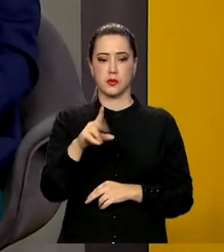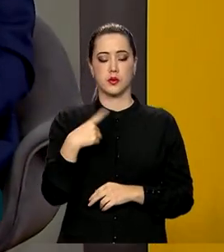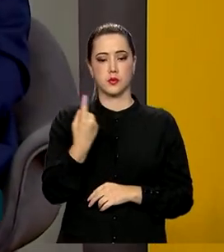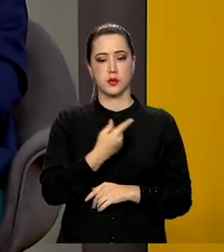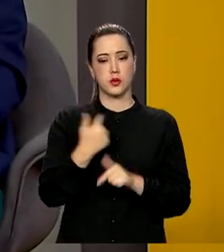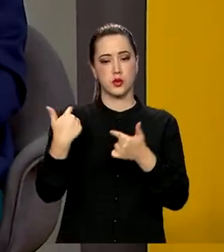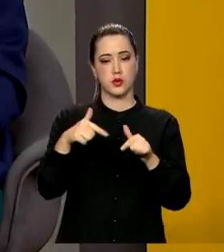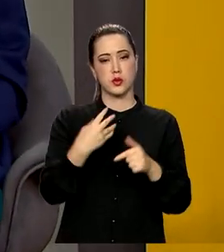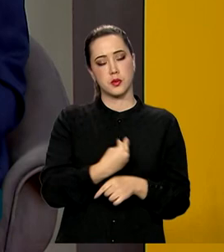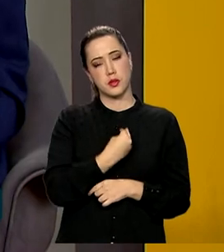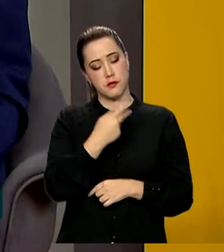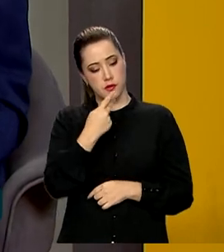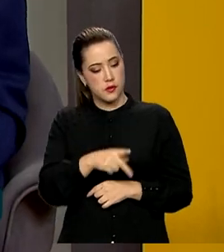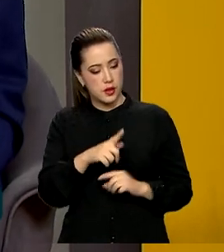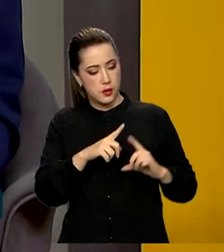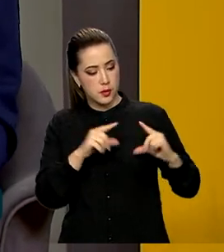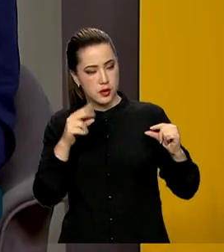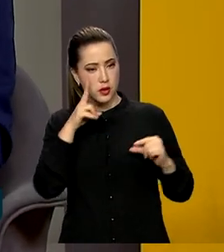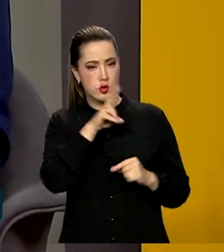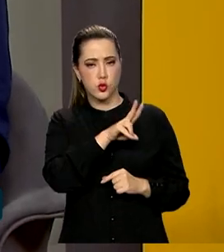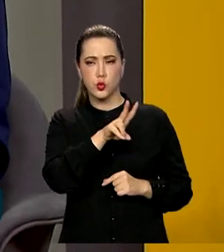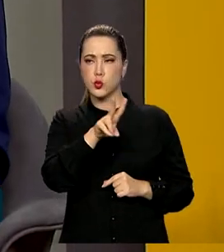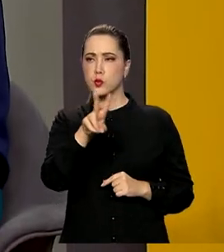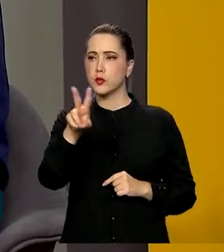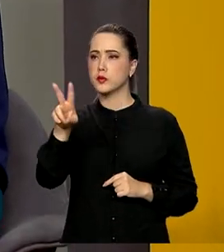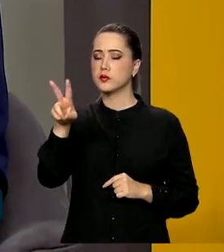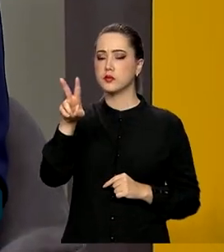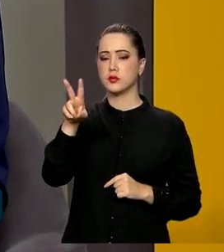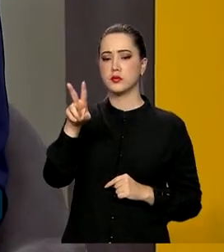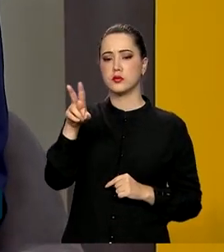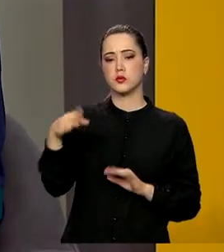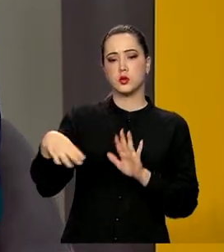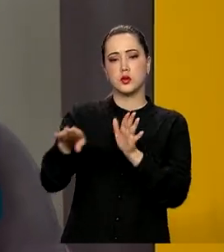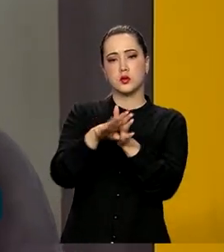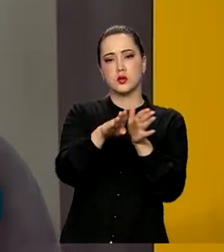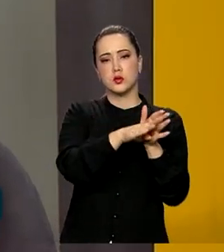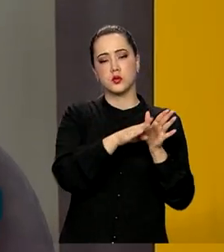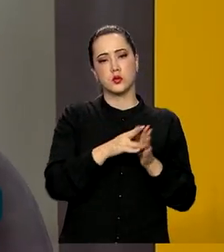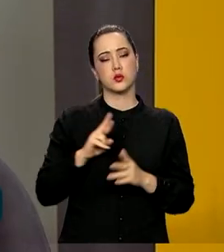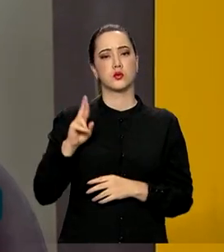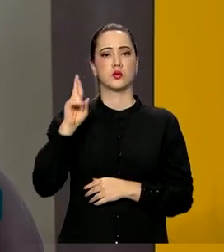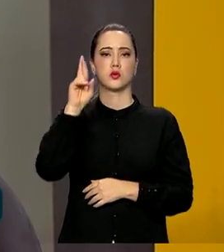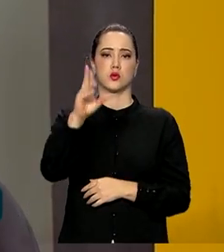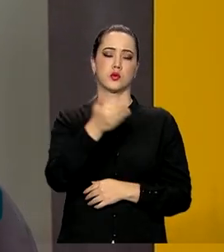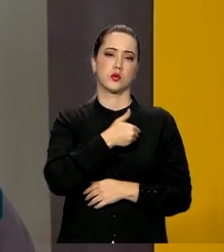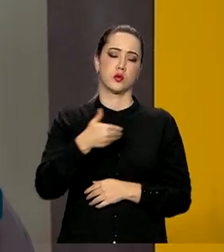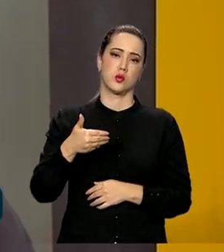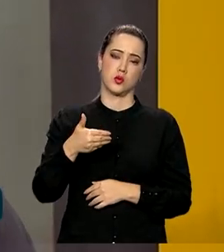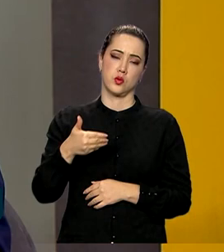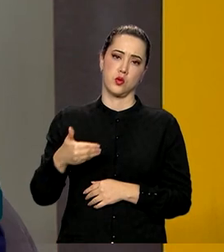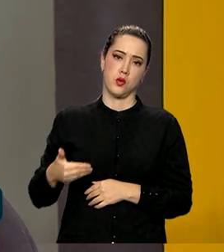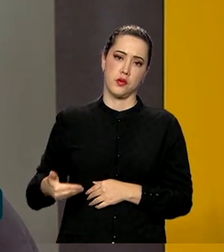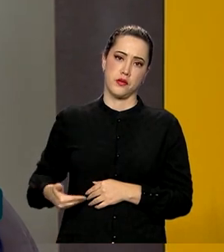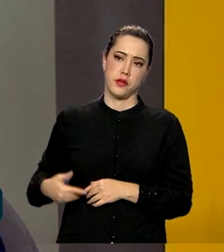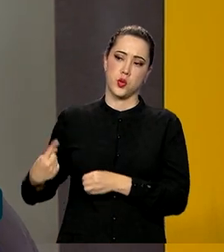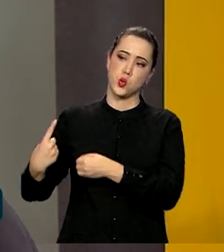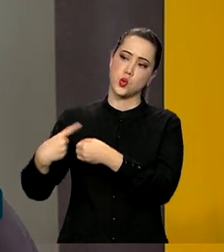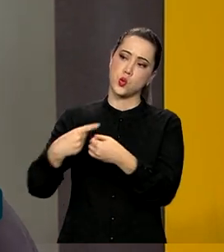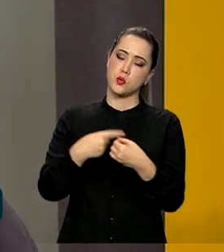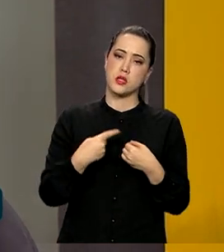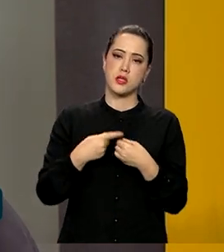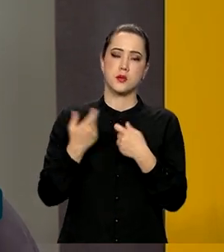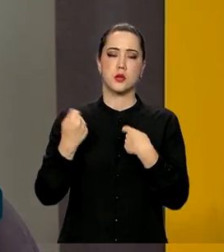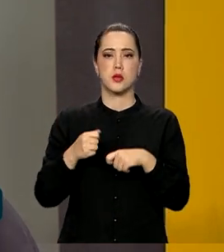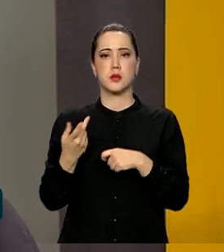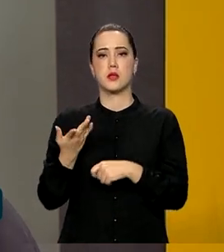que trabalha e vive aqui em Brasília, a gente vê muito a chegada de representantes de governos municipais que têm que percorrer os